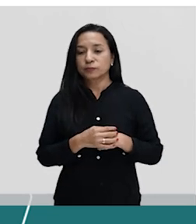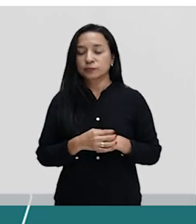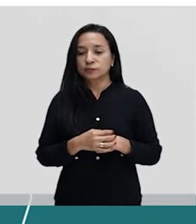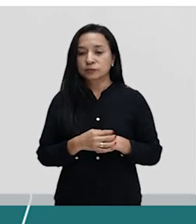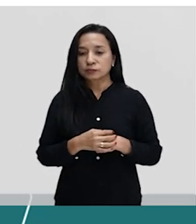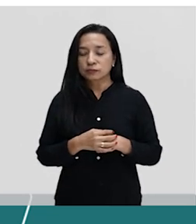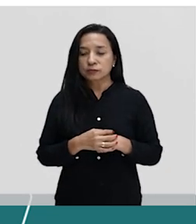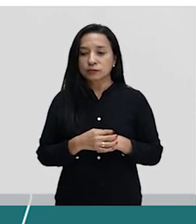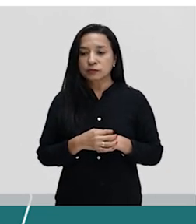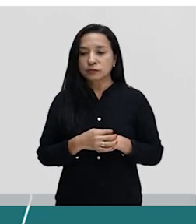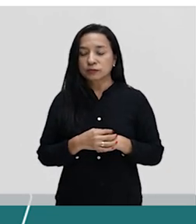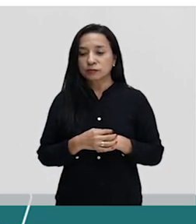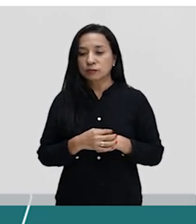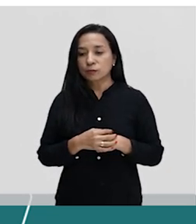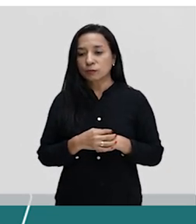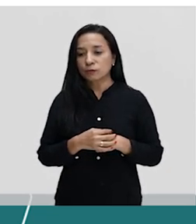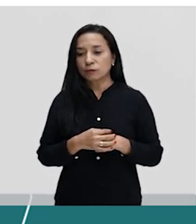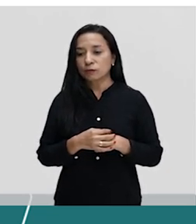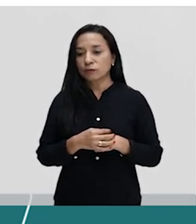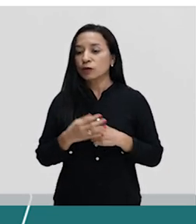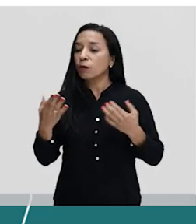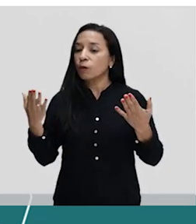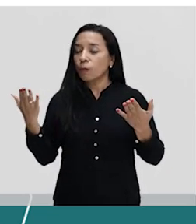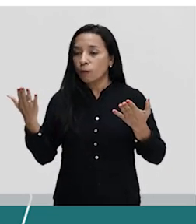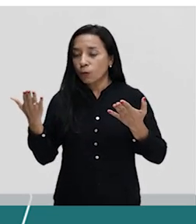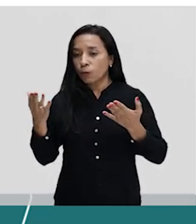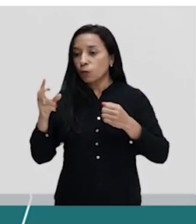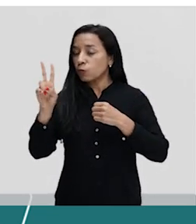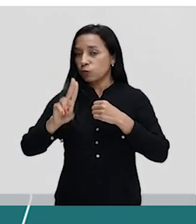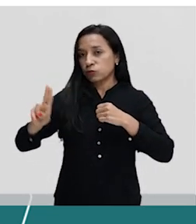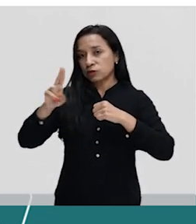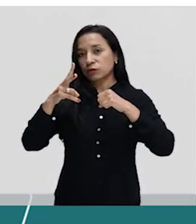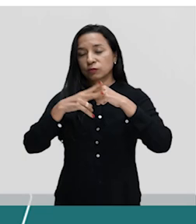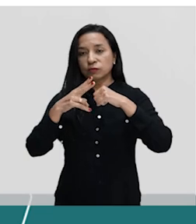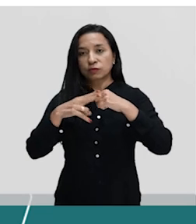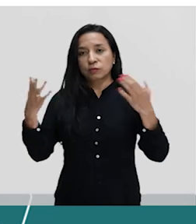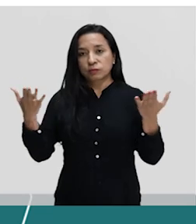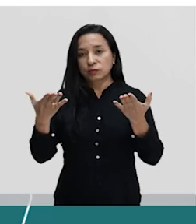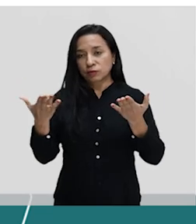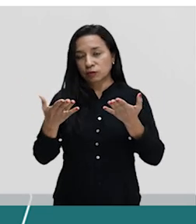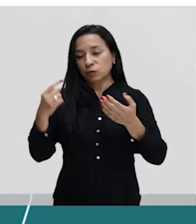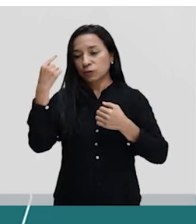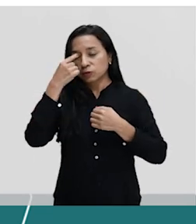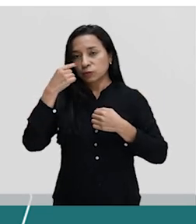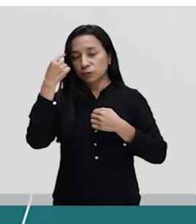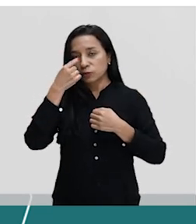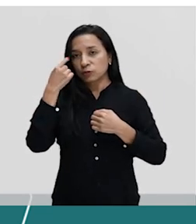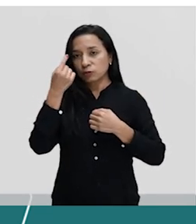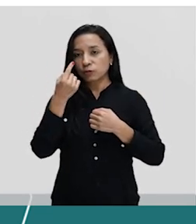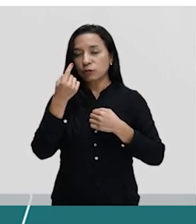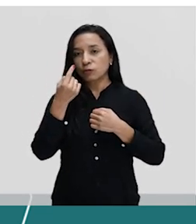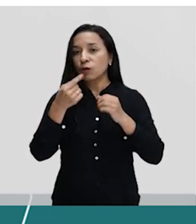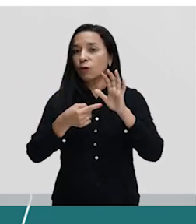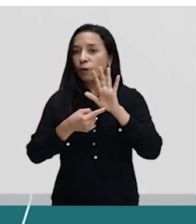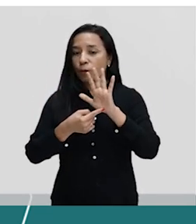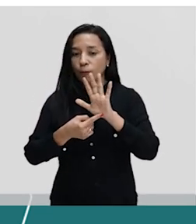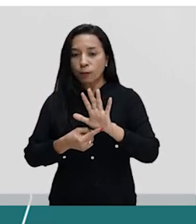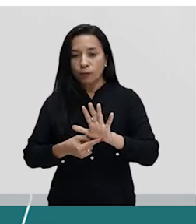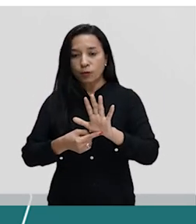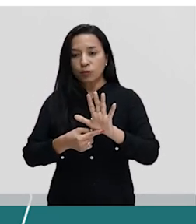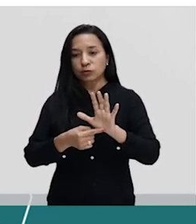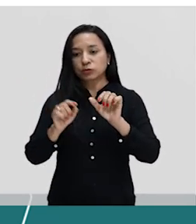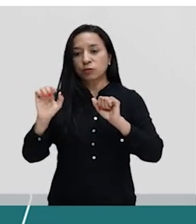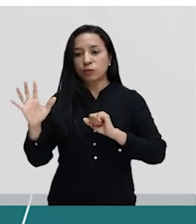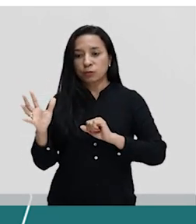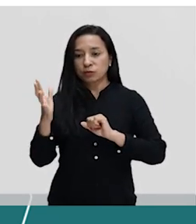usando o presente do indicativo no espanhol, como isso funciona? O presente do indicativo indica uma ação expressada pelo